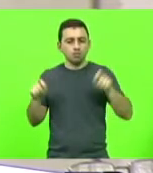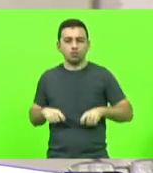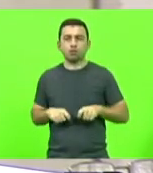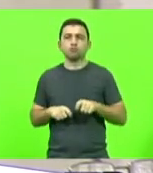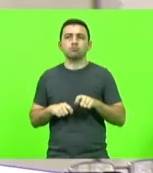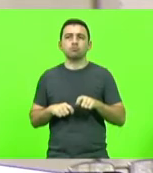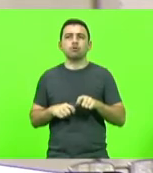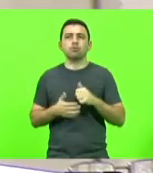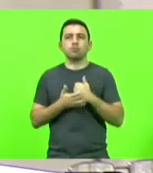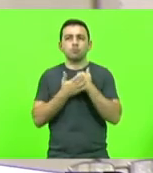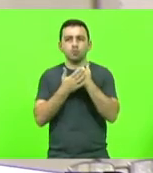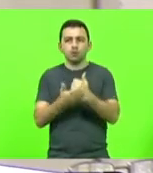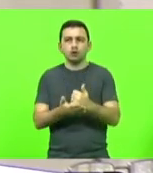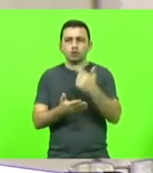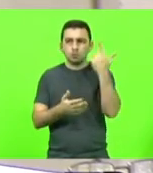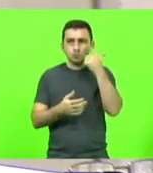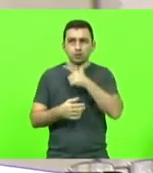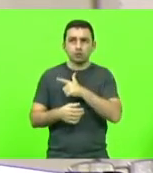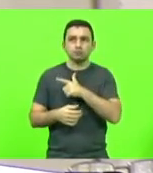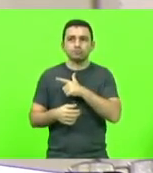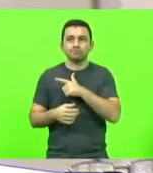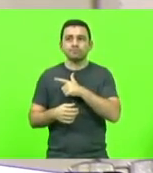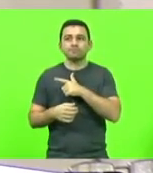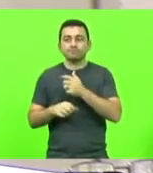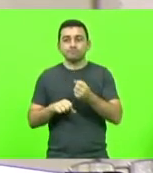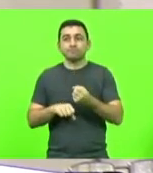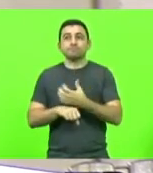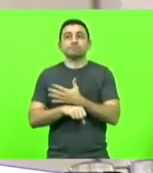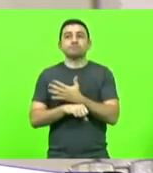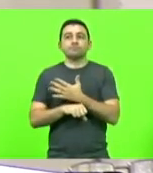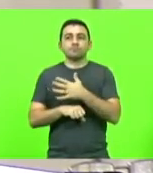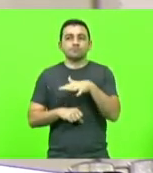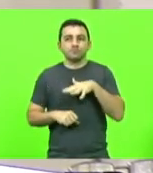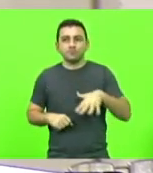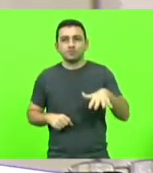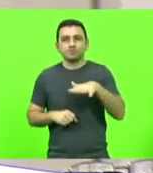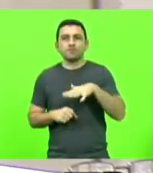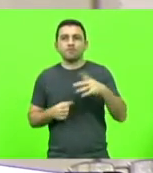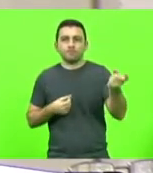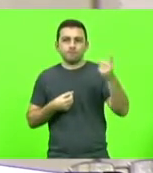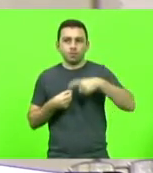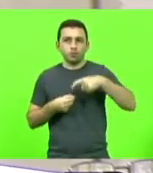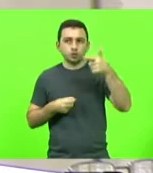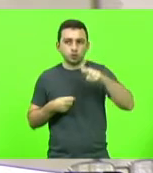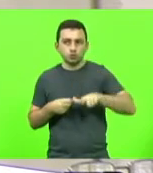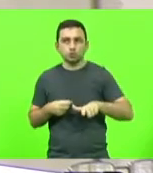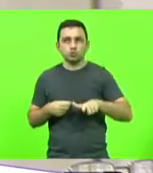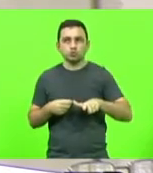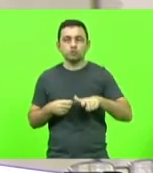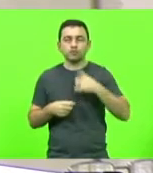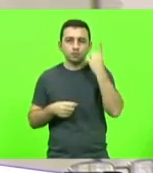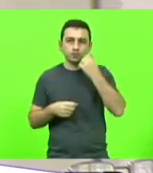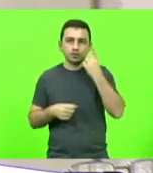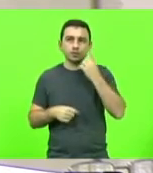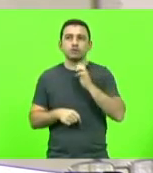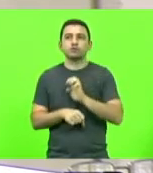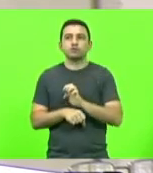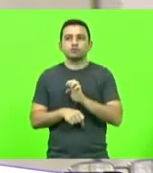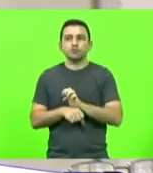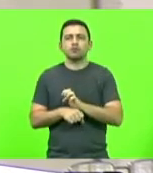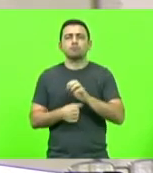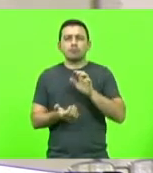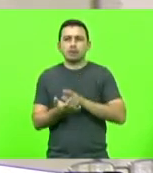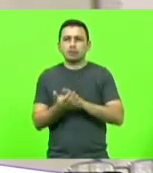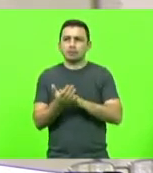e vai despertar para que, definitivamente, V. Exª volte para essa casa como deputado estadual. Parabéns, mais uma